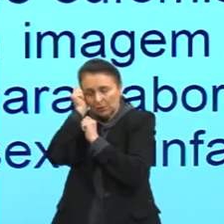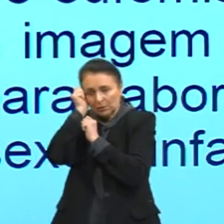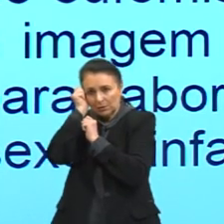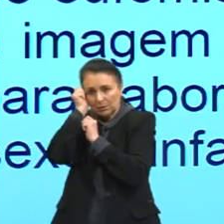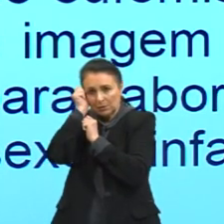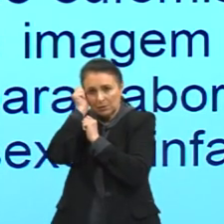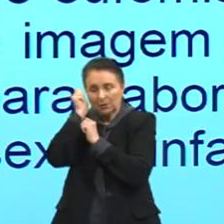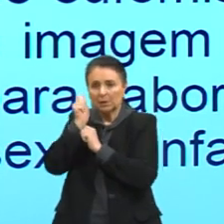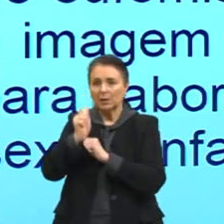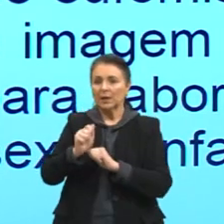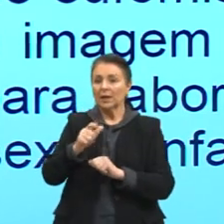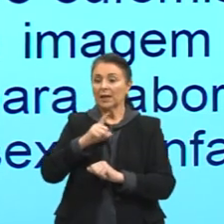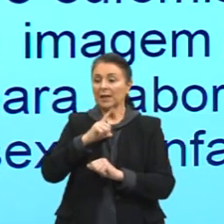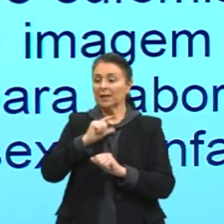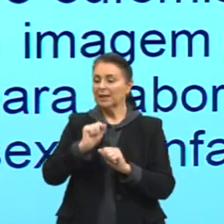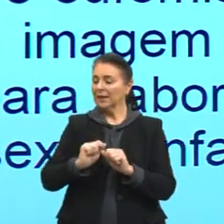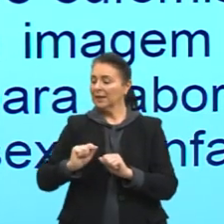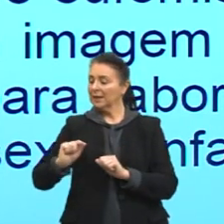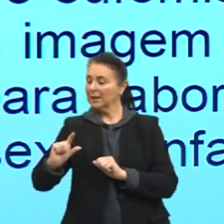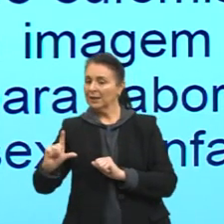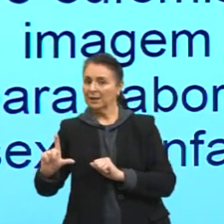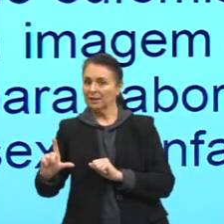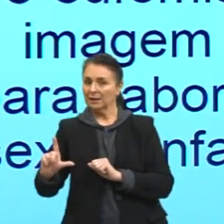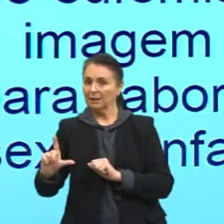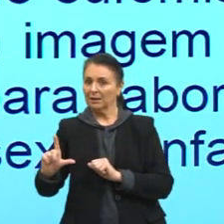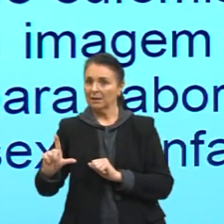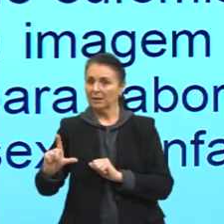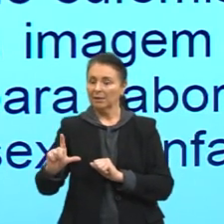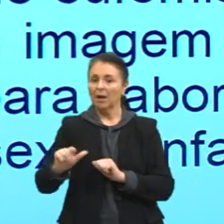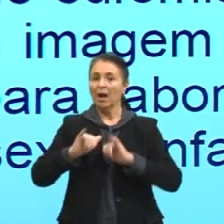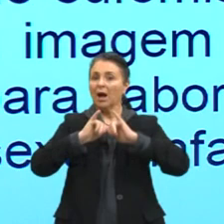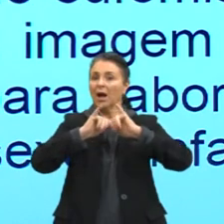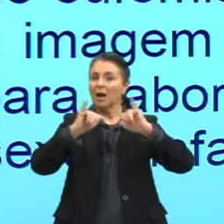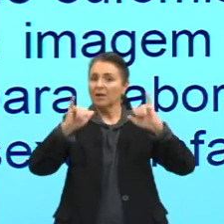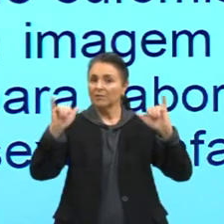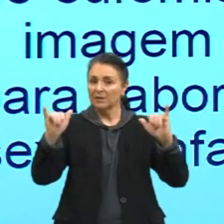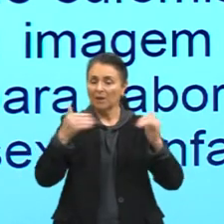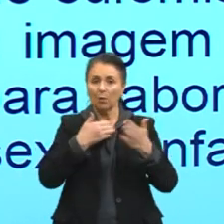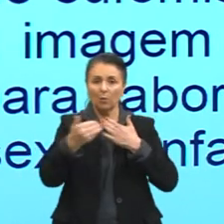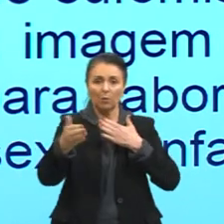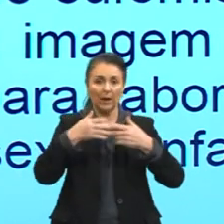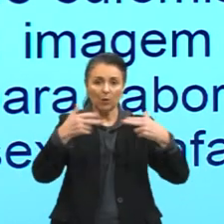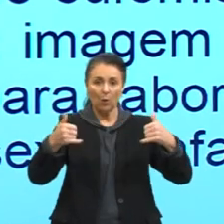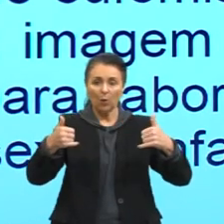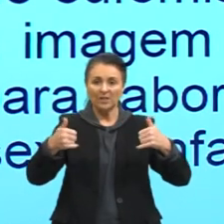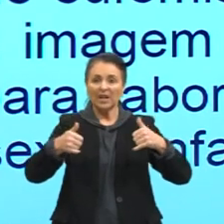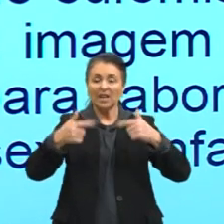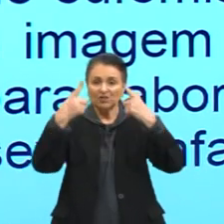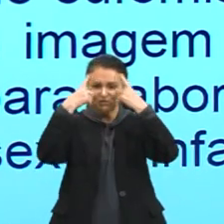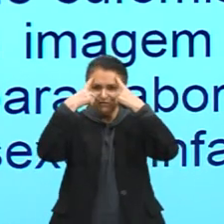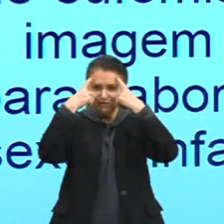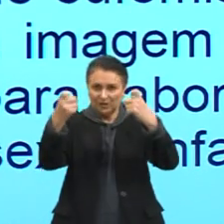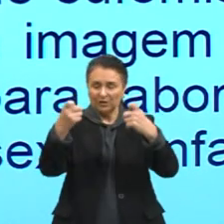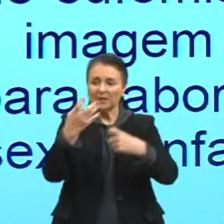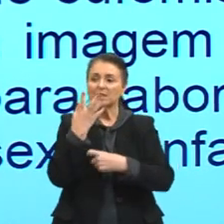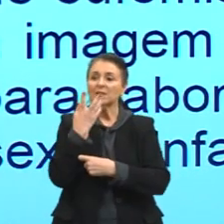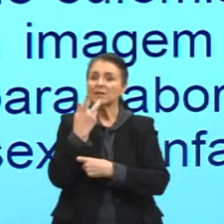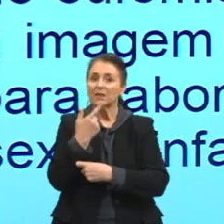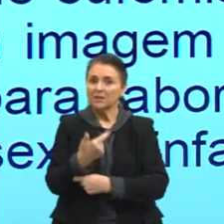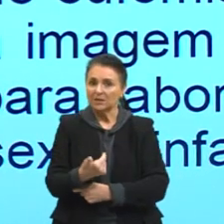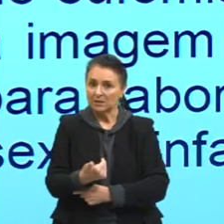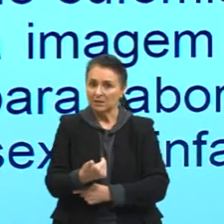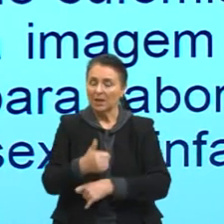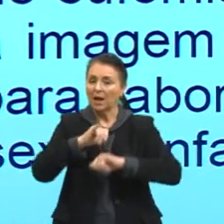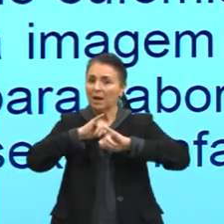aqui no cantinho a gente tem denuncie qualquer caso de violência sexual infantil. Ligue